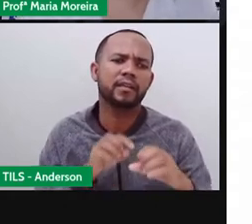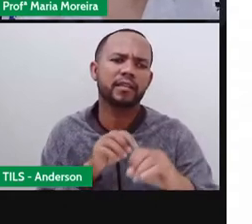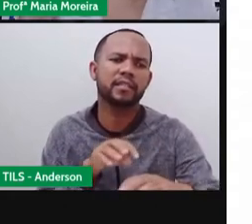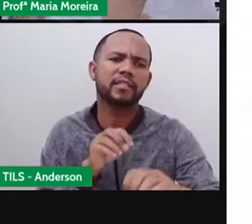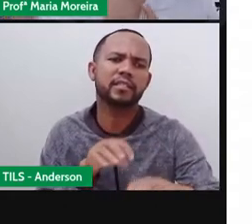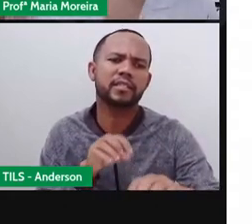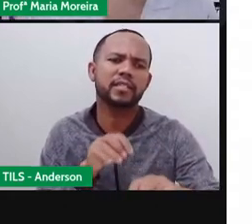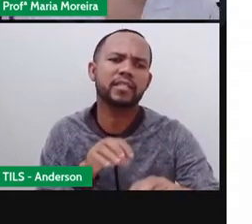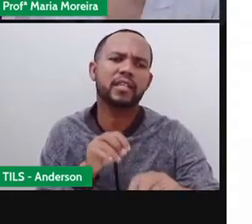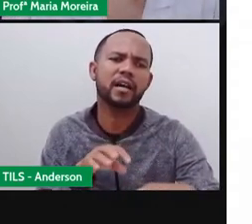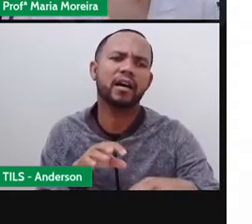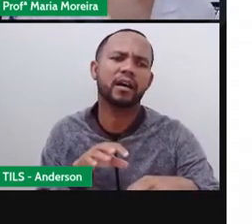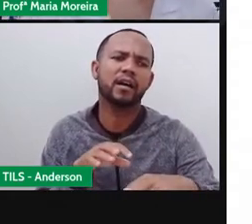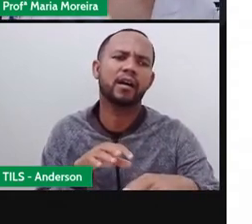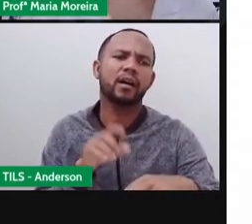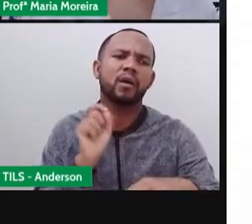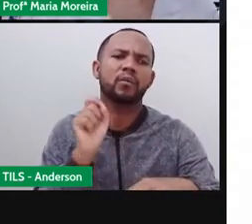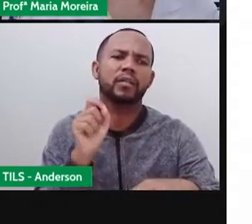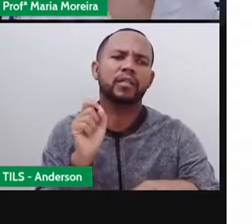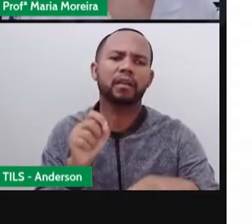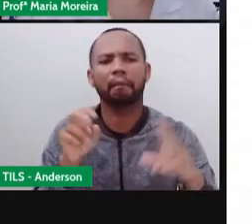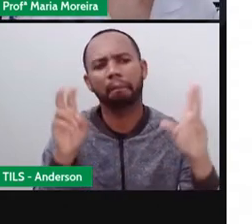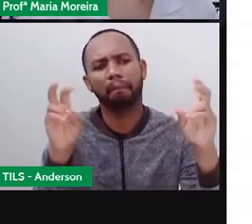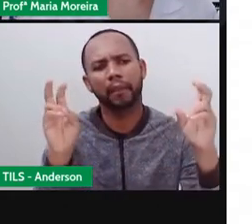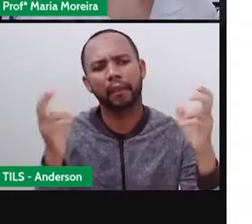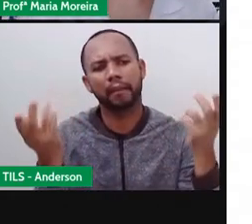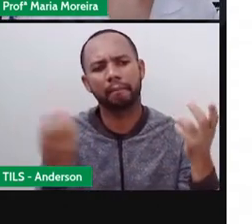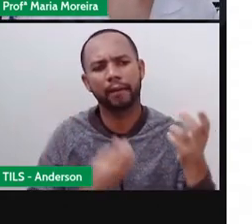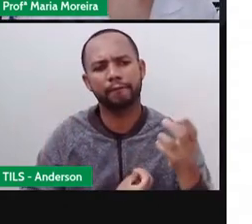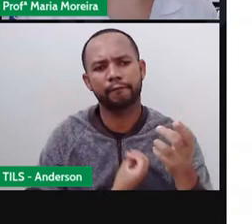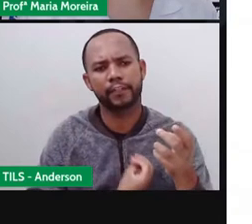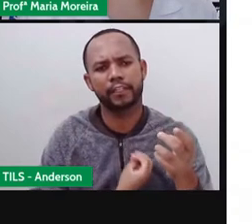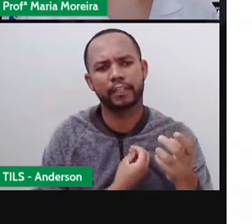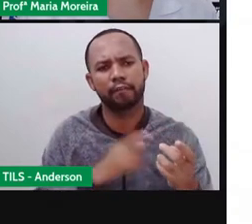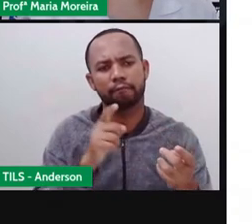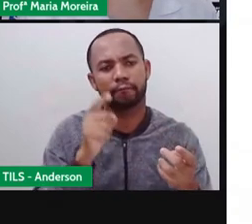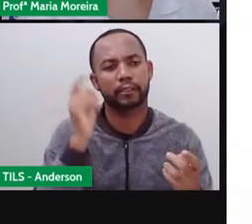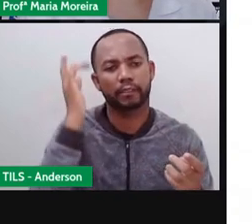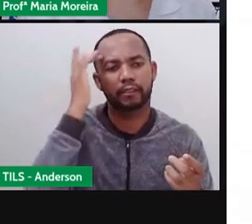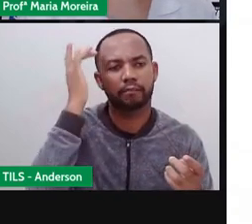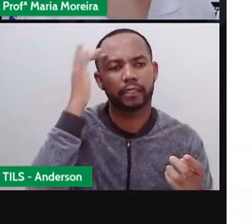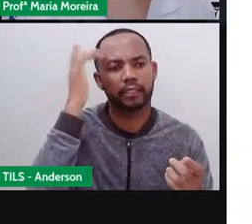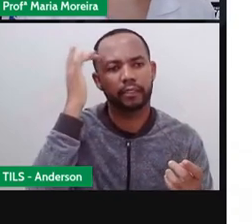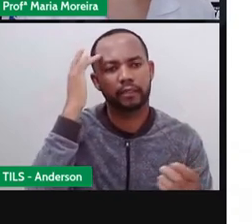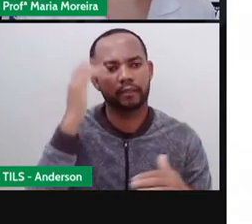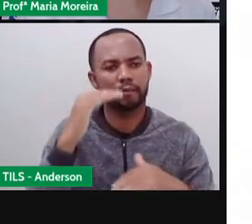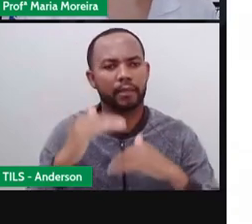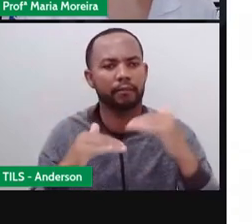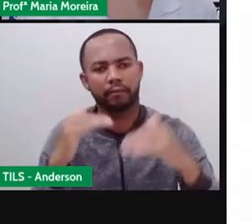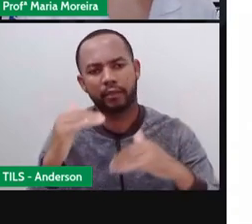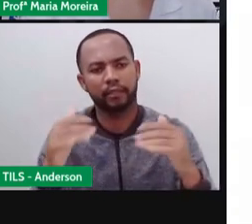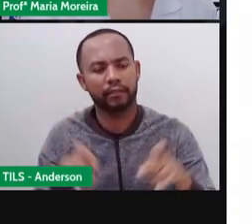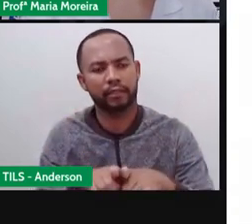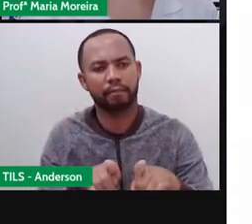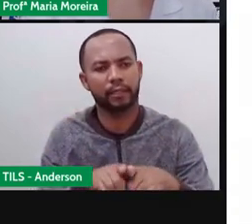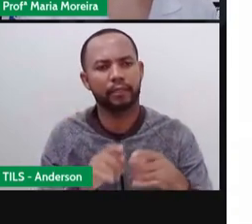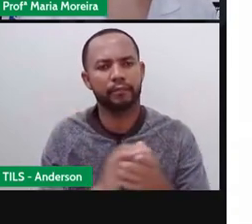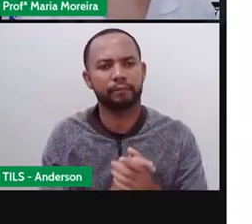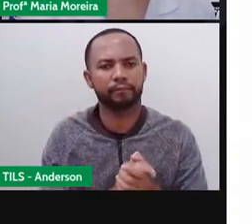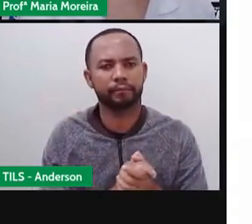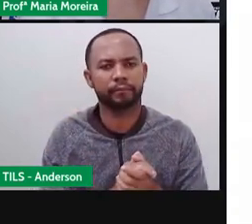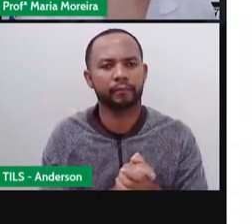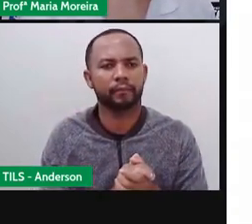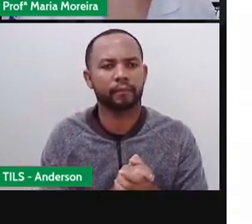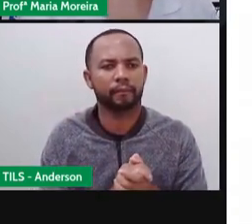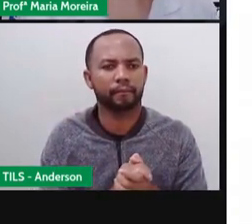Aquilo que ensina alguma coisa. Então, a fábula, ela tem o quê? Caráter educativo. E traz aí um